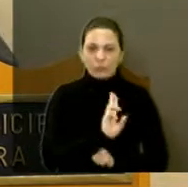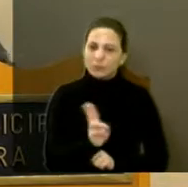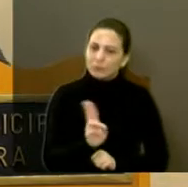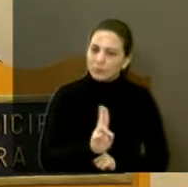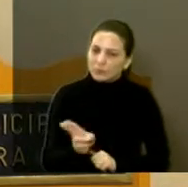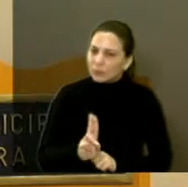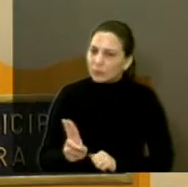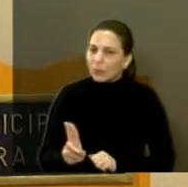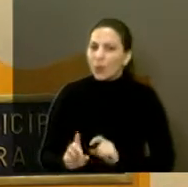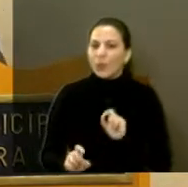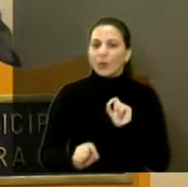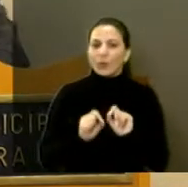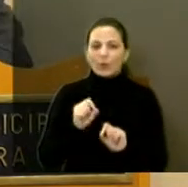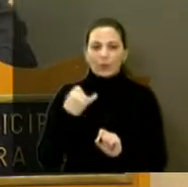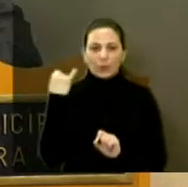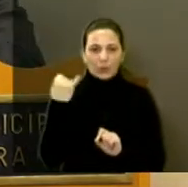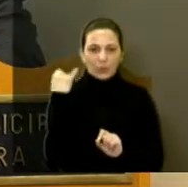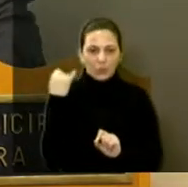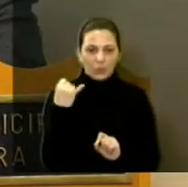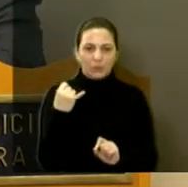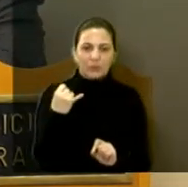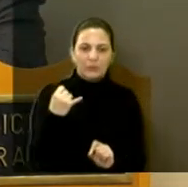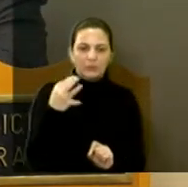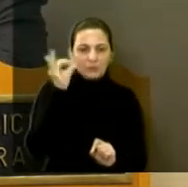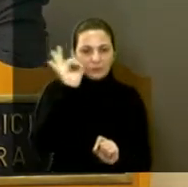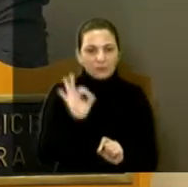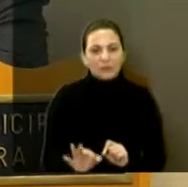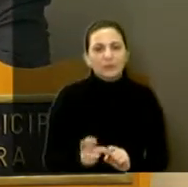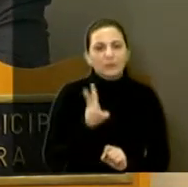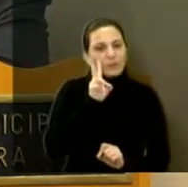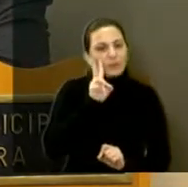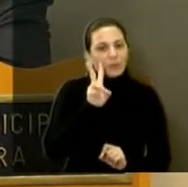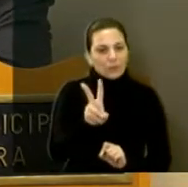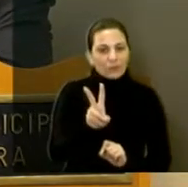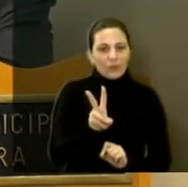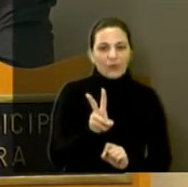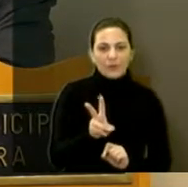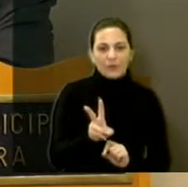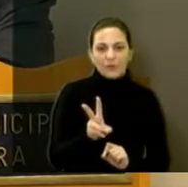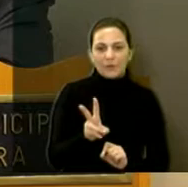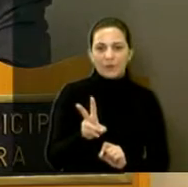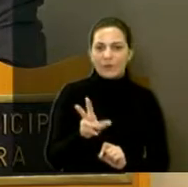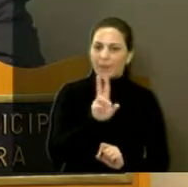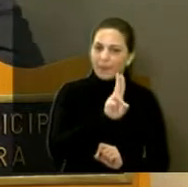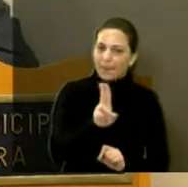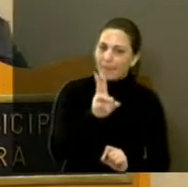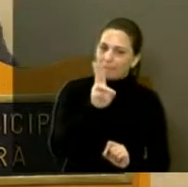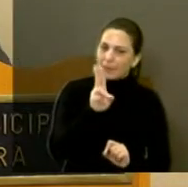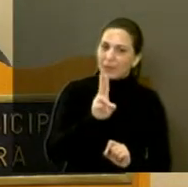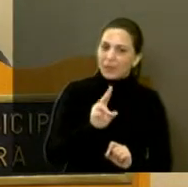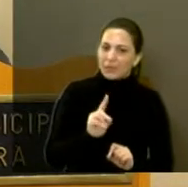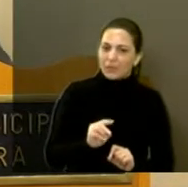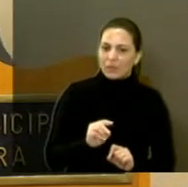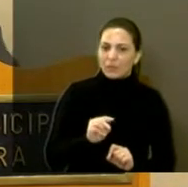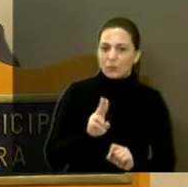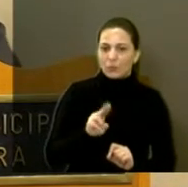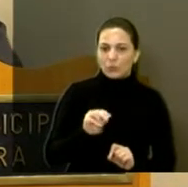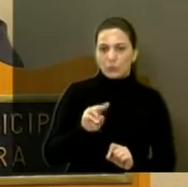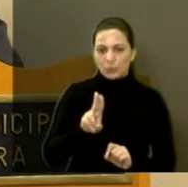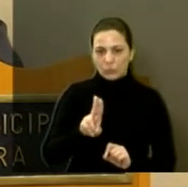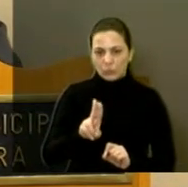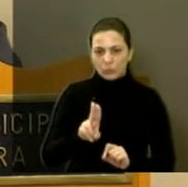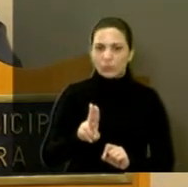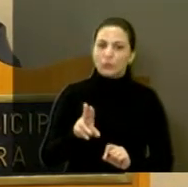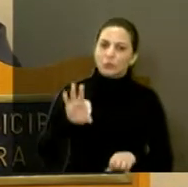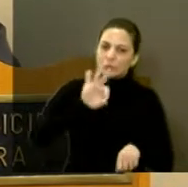mais acertados que eu vi, foi dar o nome do Dudu no Centro de